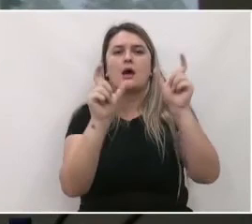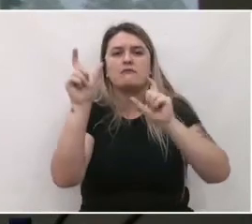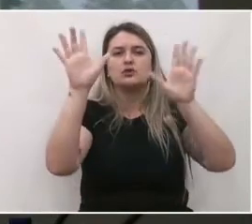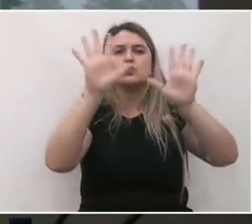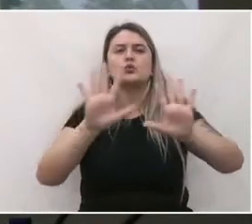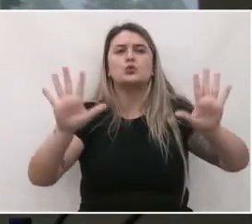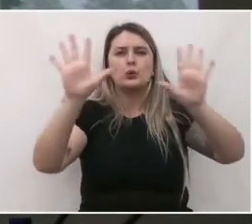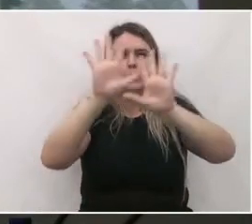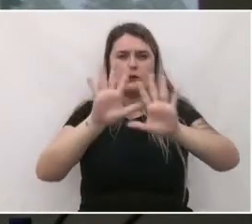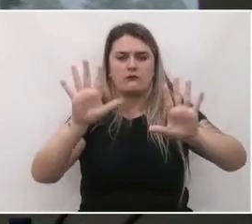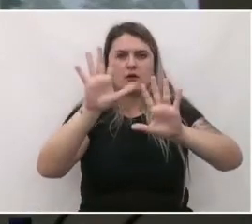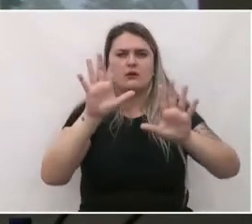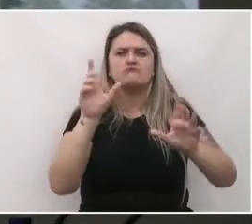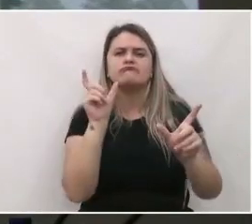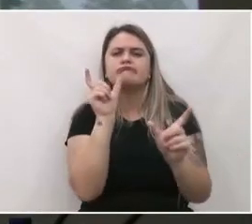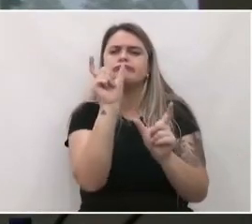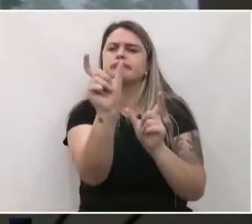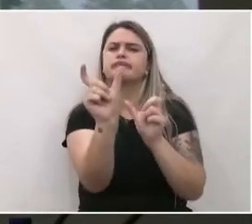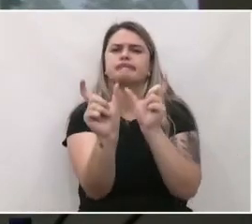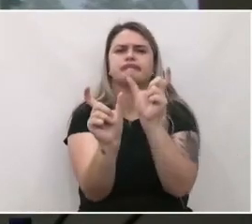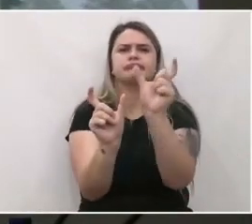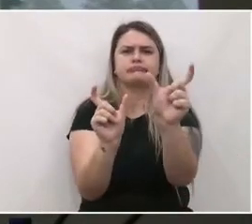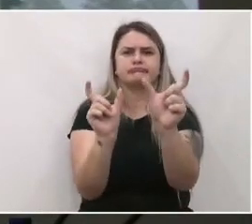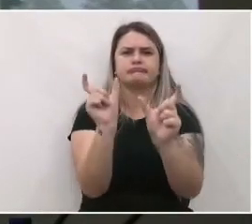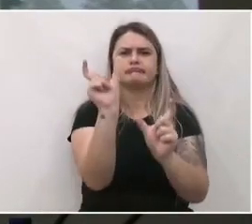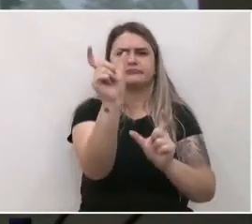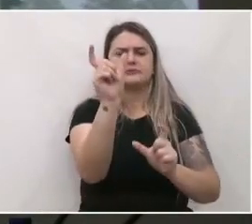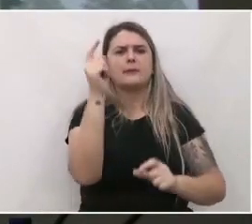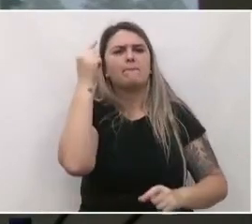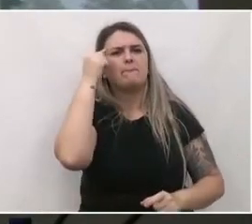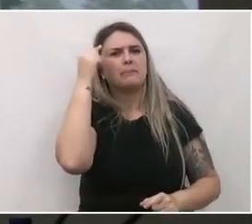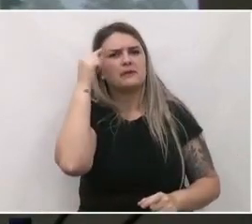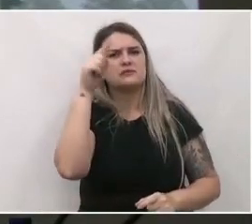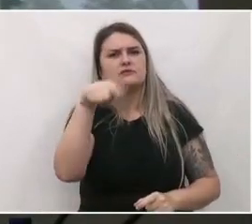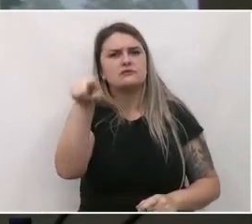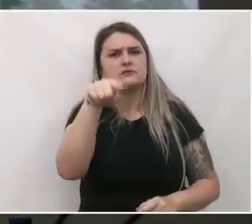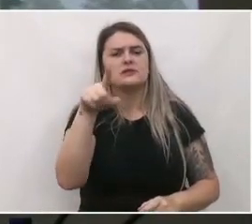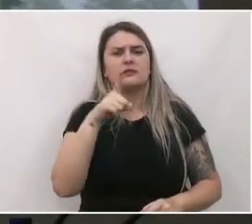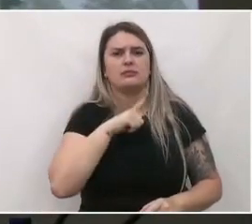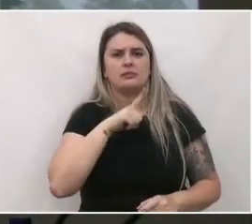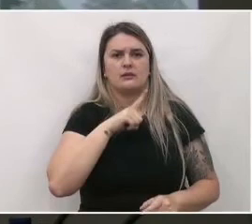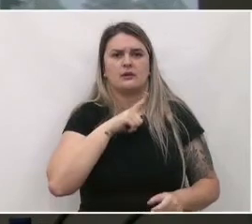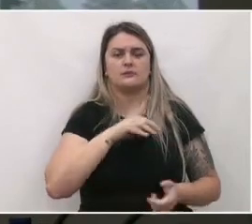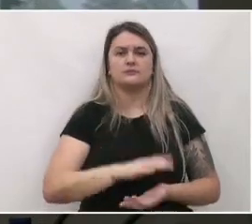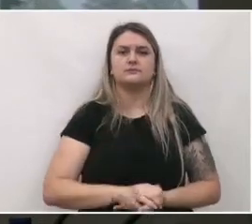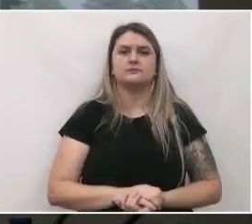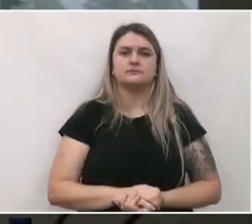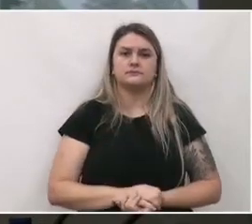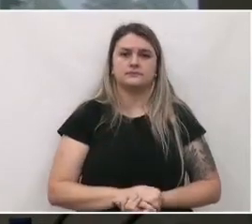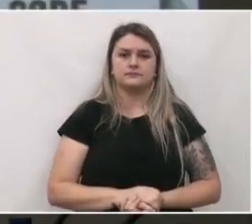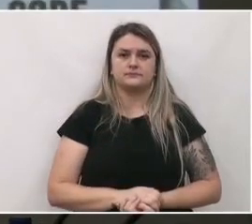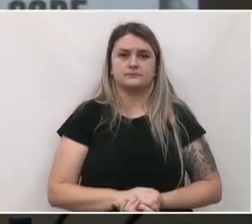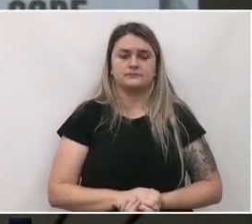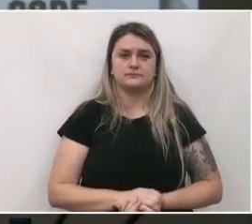identificar aquelas palavras que representam o pensamento que hoje vocês têm sobre o município de União da Vitória.